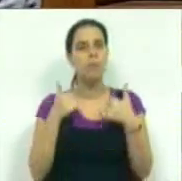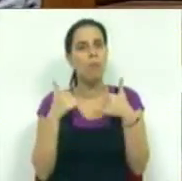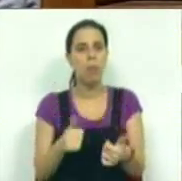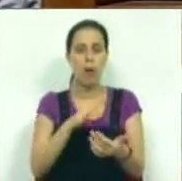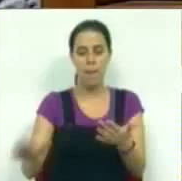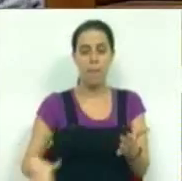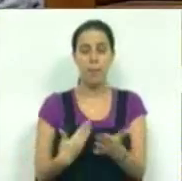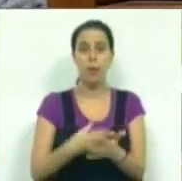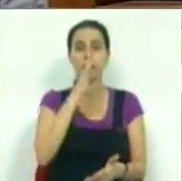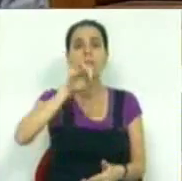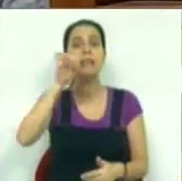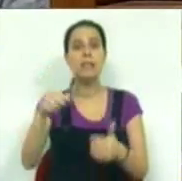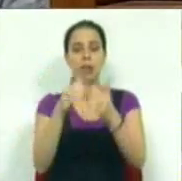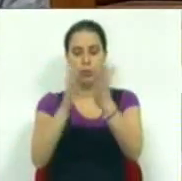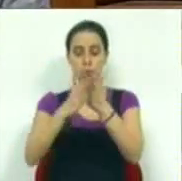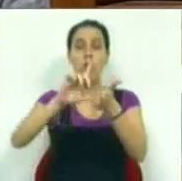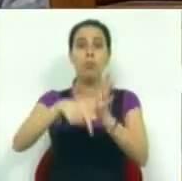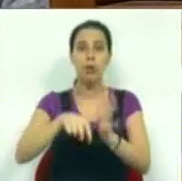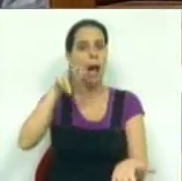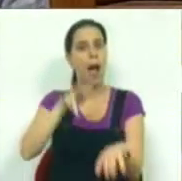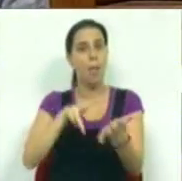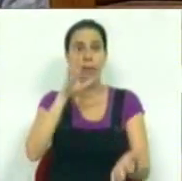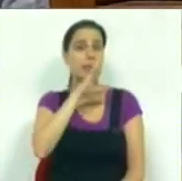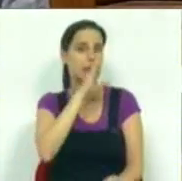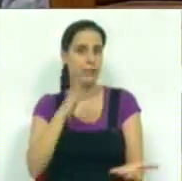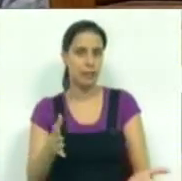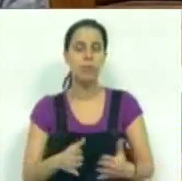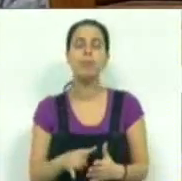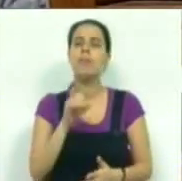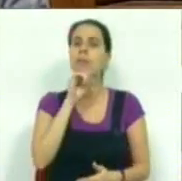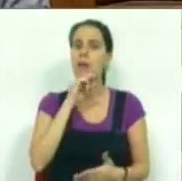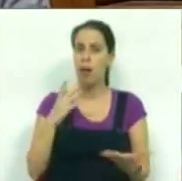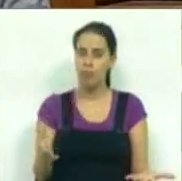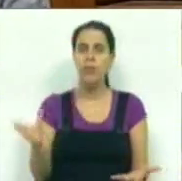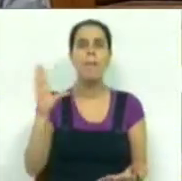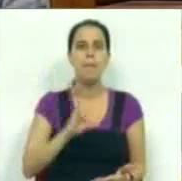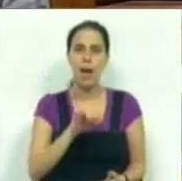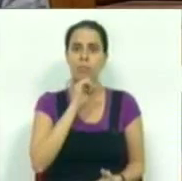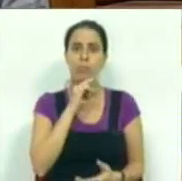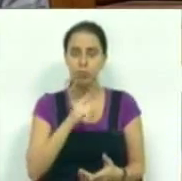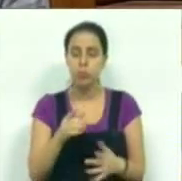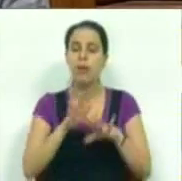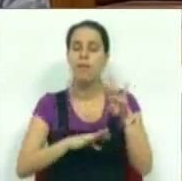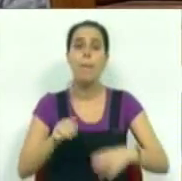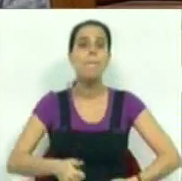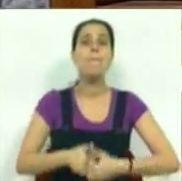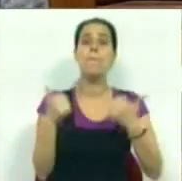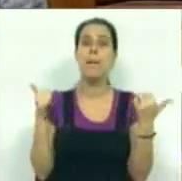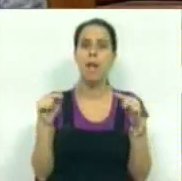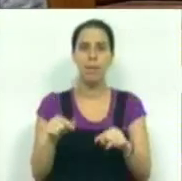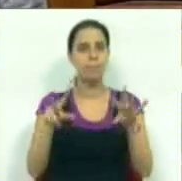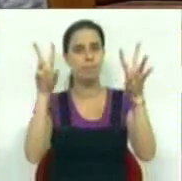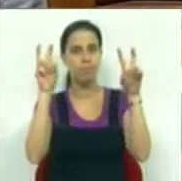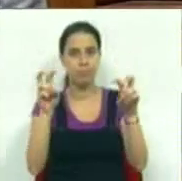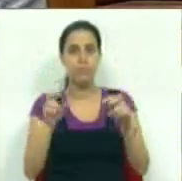boa proposta se todos estes projetos forem aprovados. É possível ir mais longe e é possível fazer melhor nesta